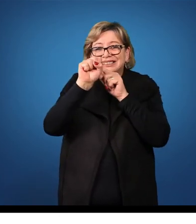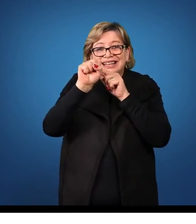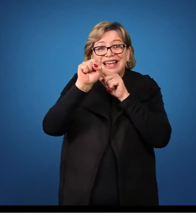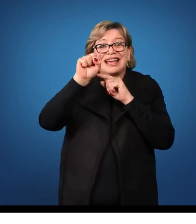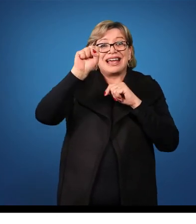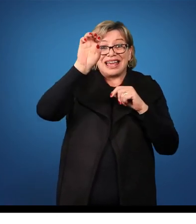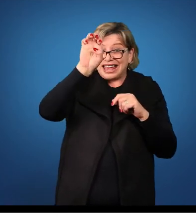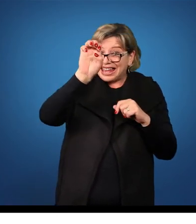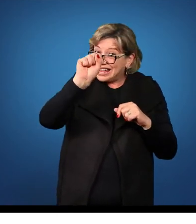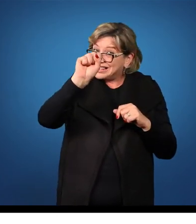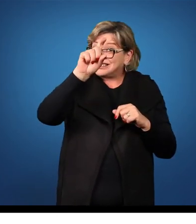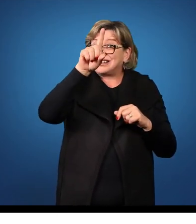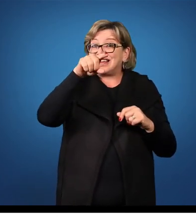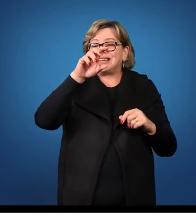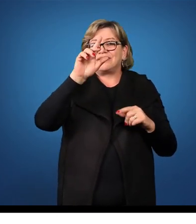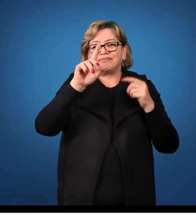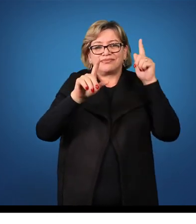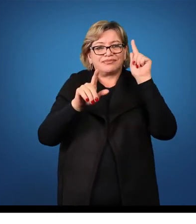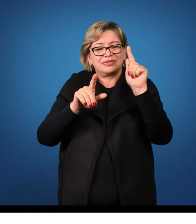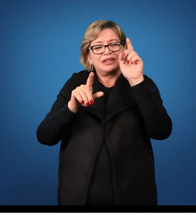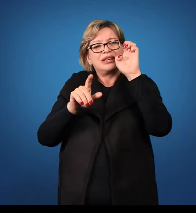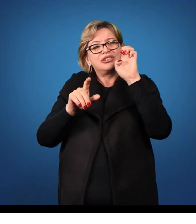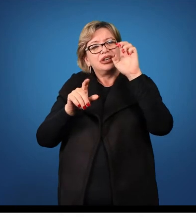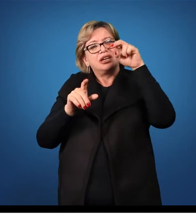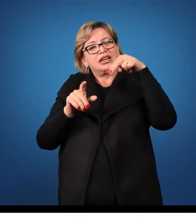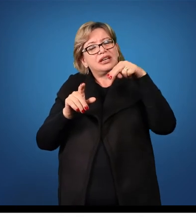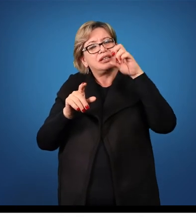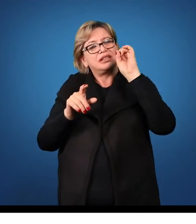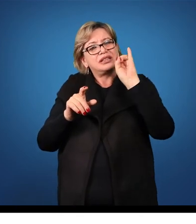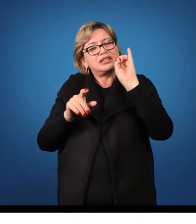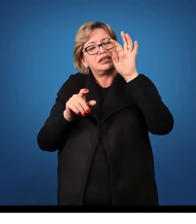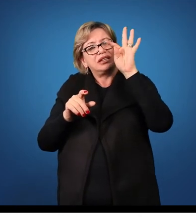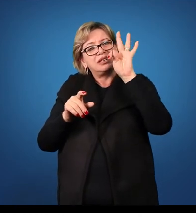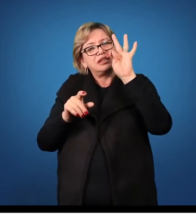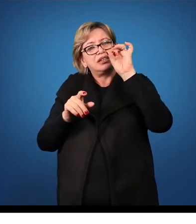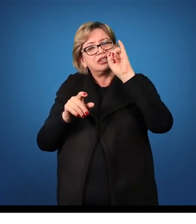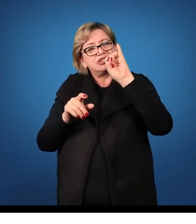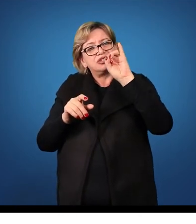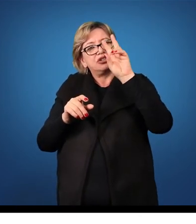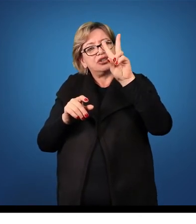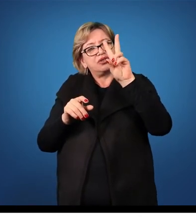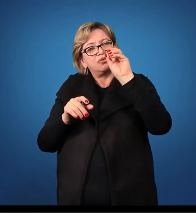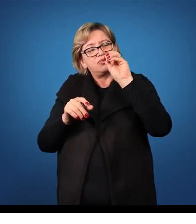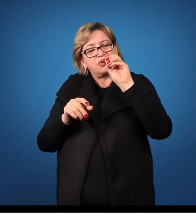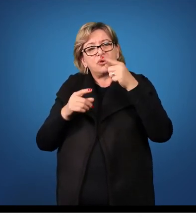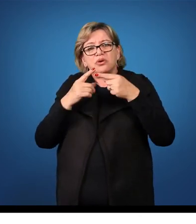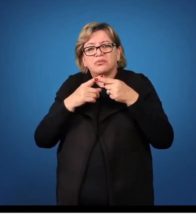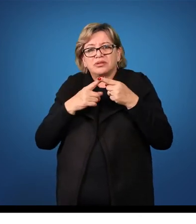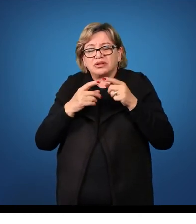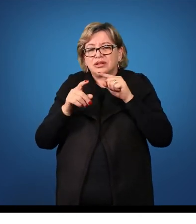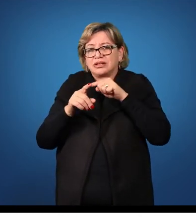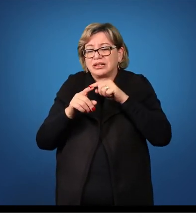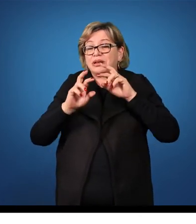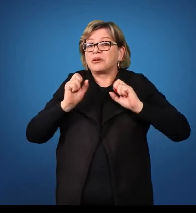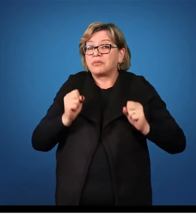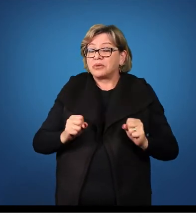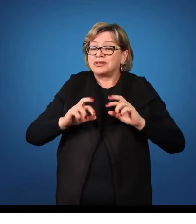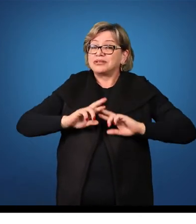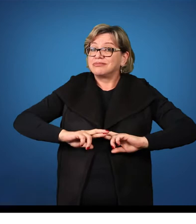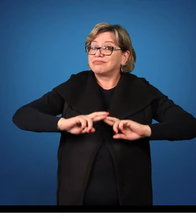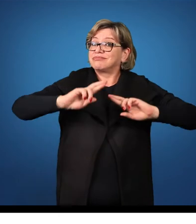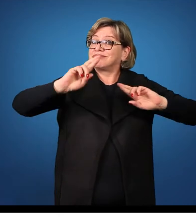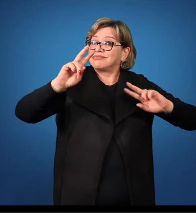genitivo. E assim, porque o genitivo pode diferir da forma do